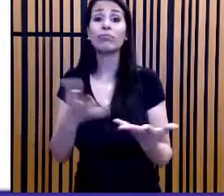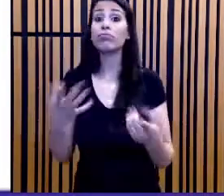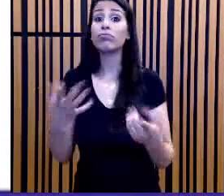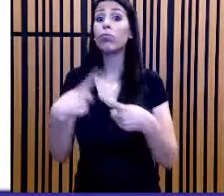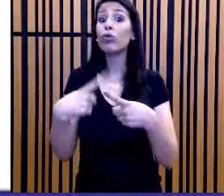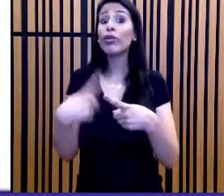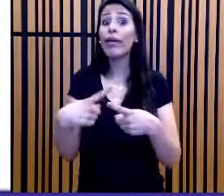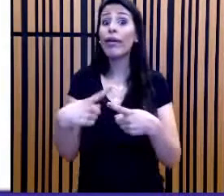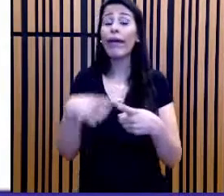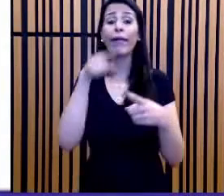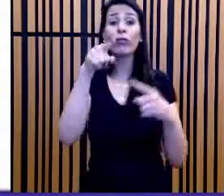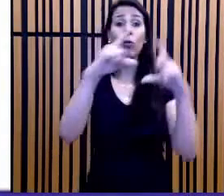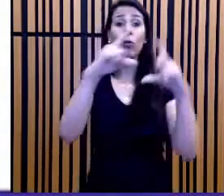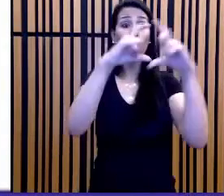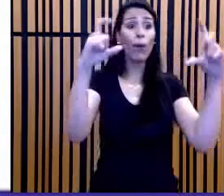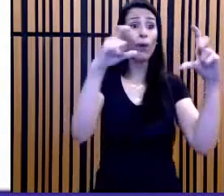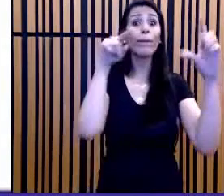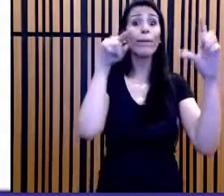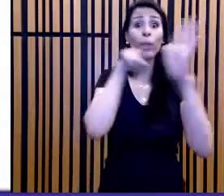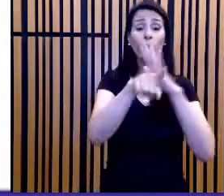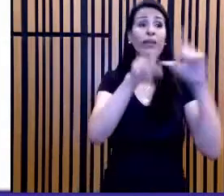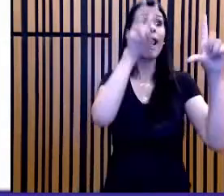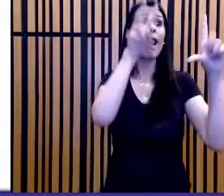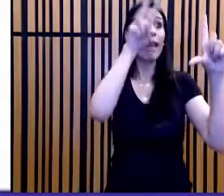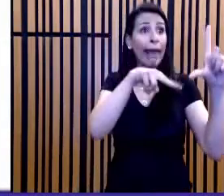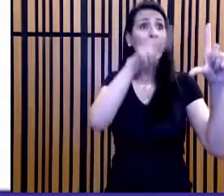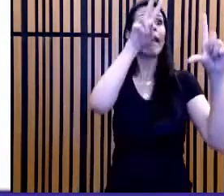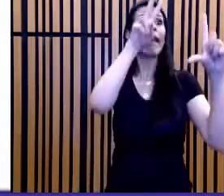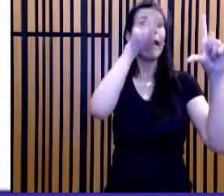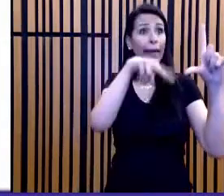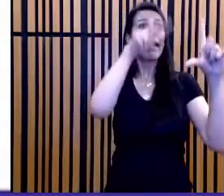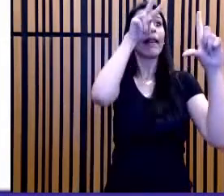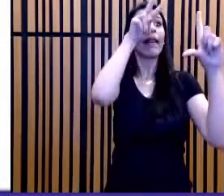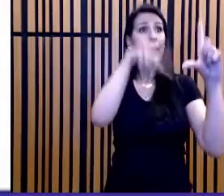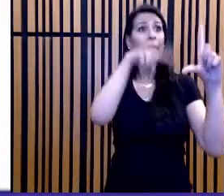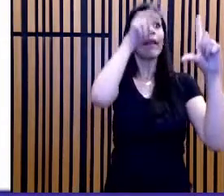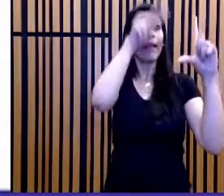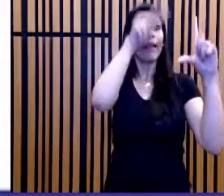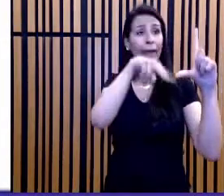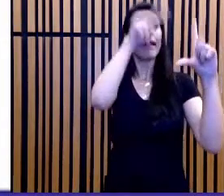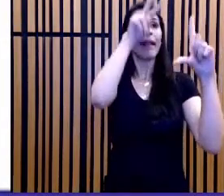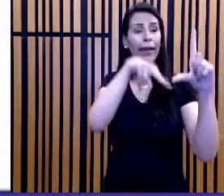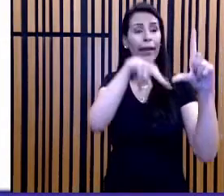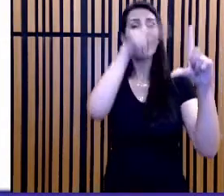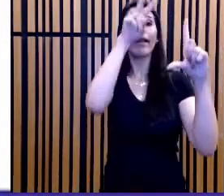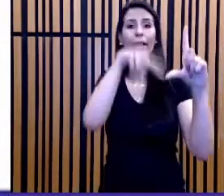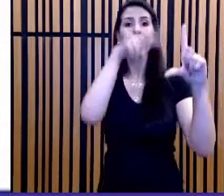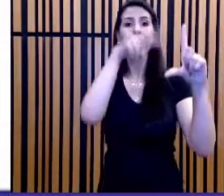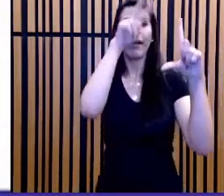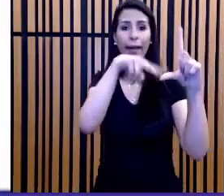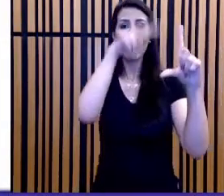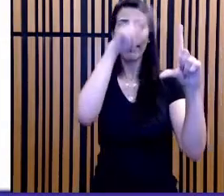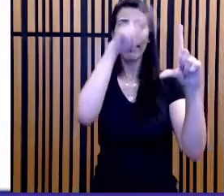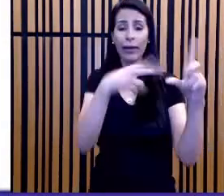enunciado muitas vezes. O cachorro corre atrás do rabo.